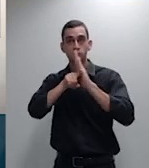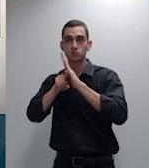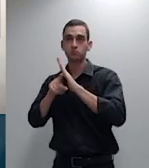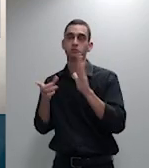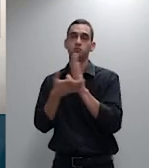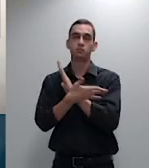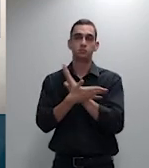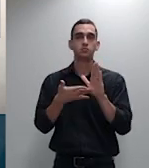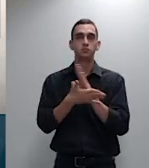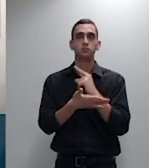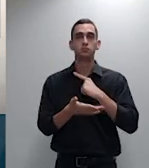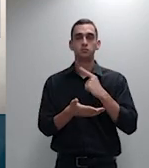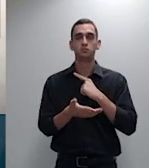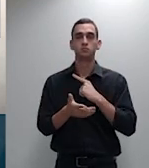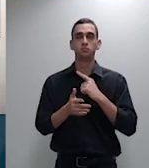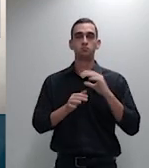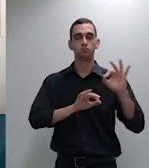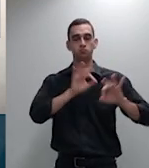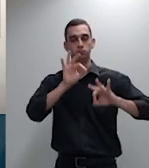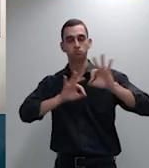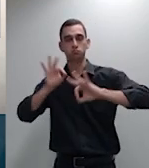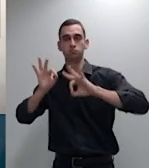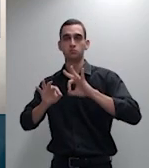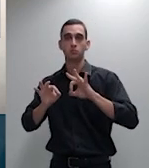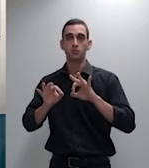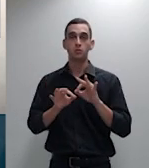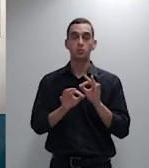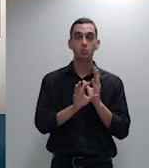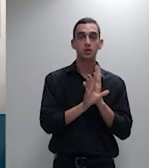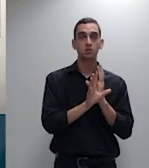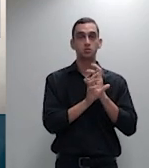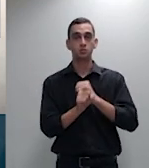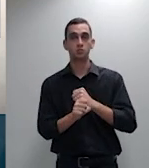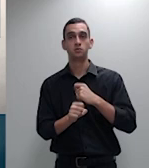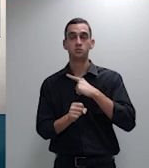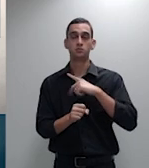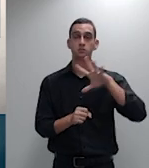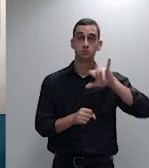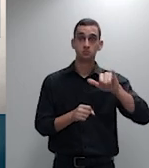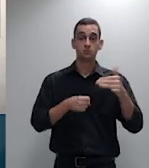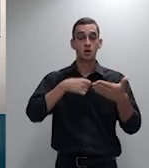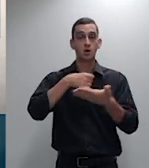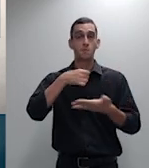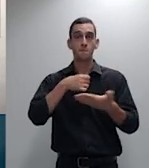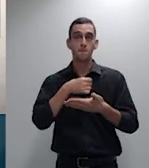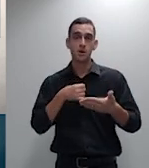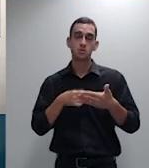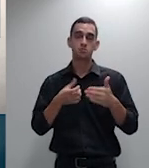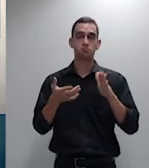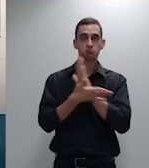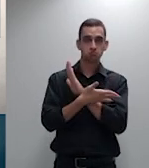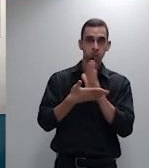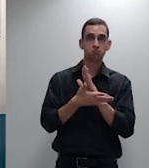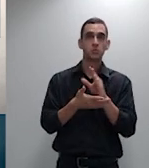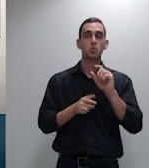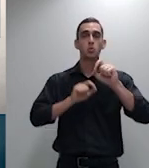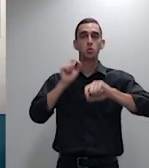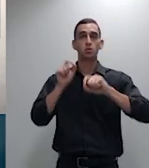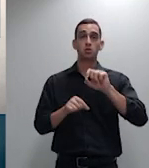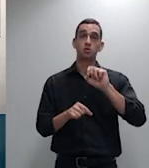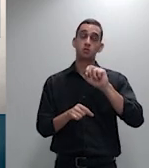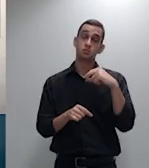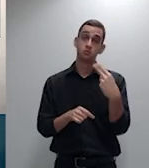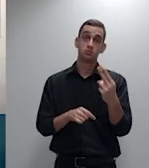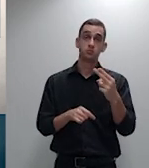excepcionais em que a base atuarial for inidônea ou nos casos em que se tenha verificado a aplicação